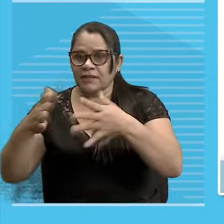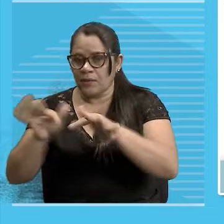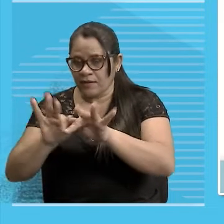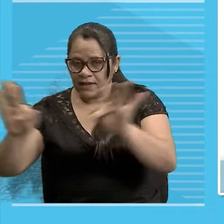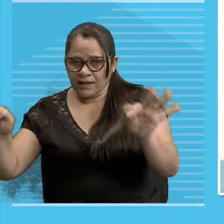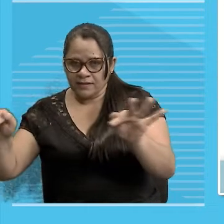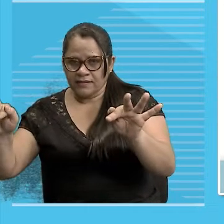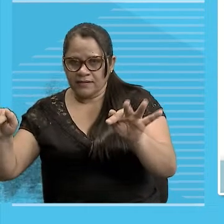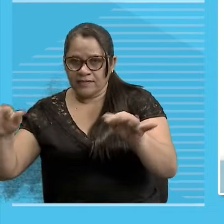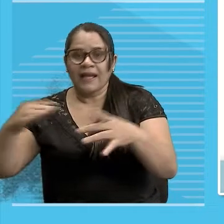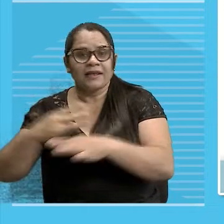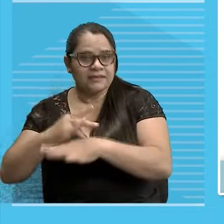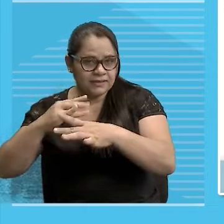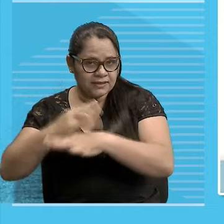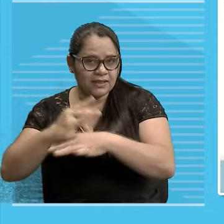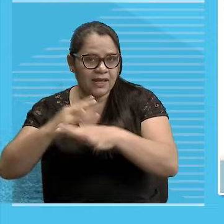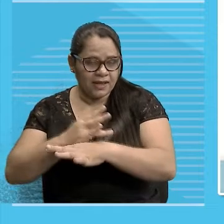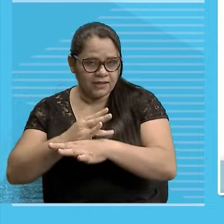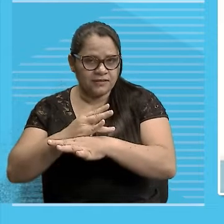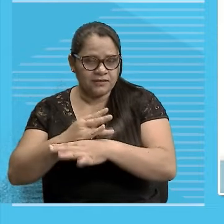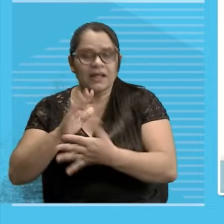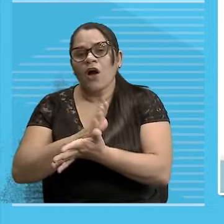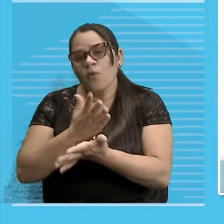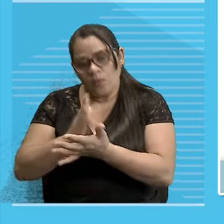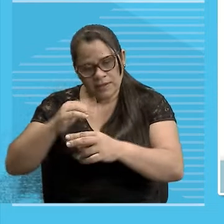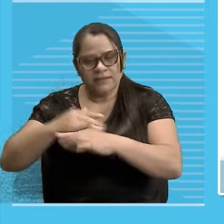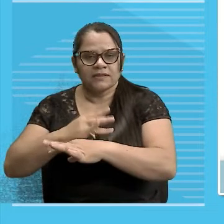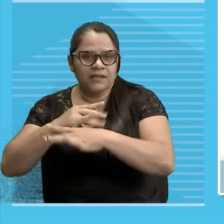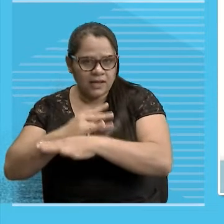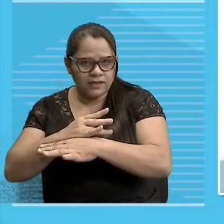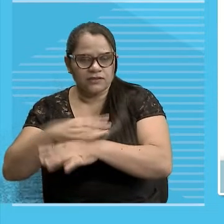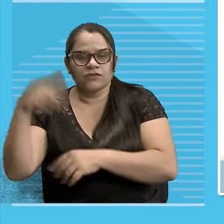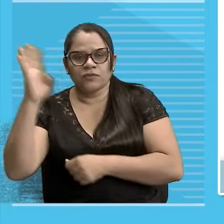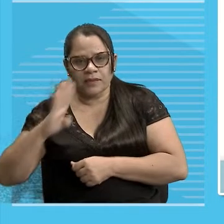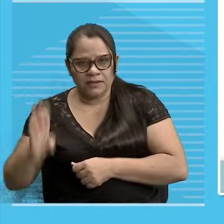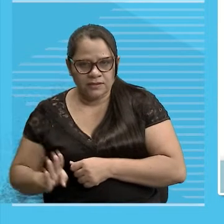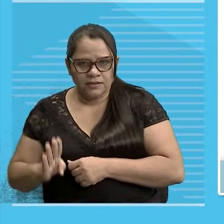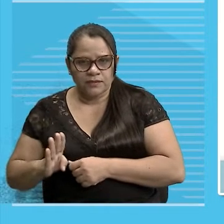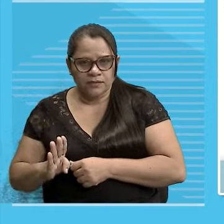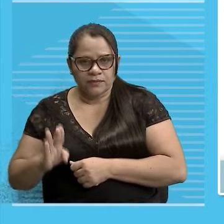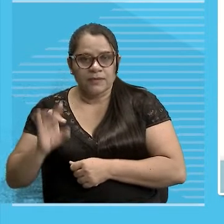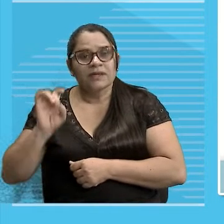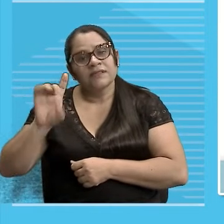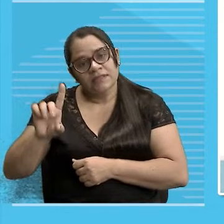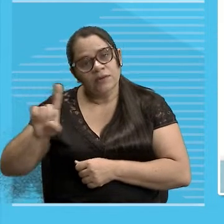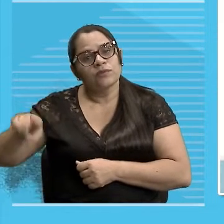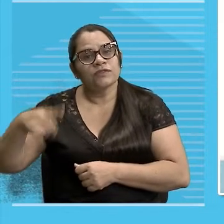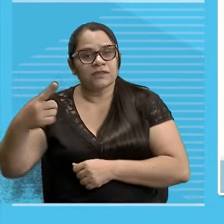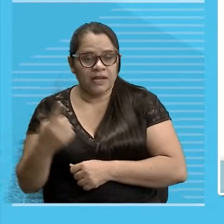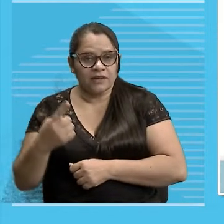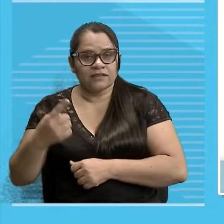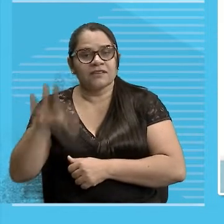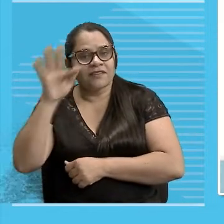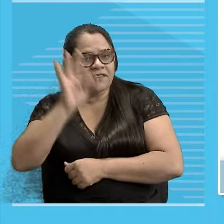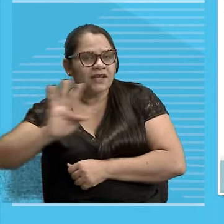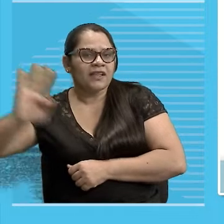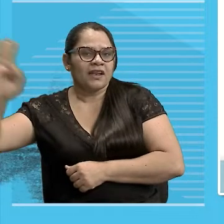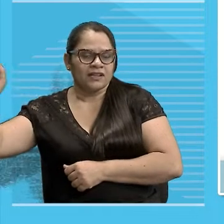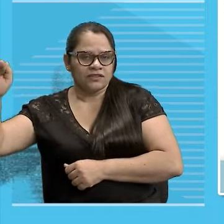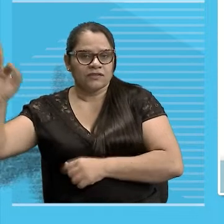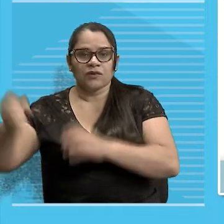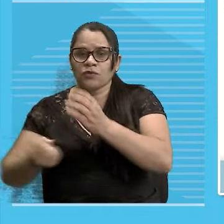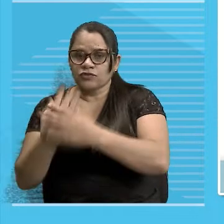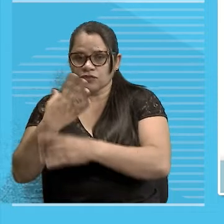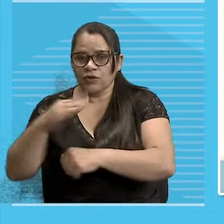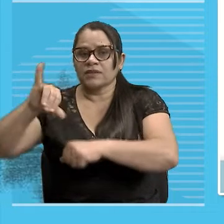Nesse caso Algumas cidades do Brasil São unidades federativas Ou seja Vão constituir as capitais